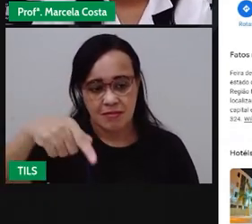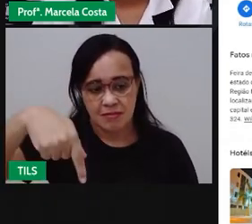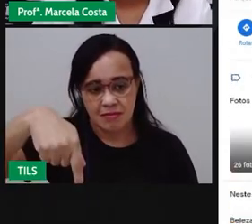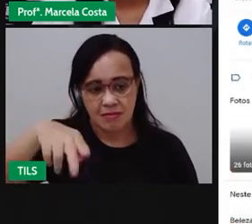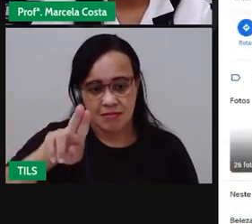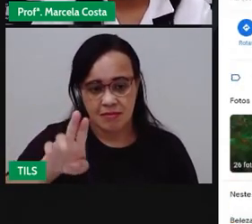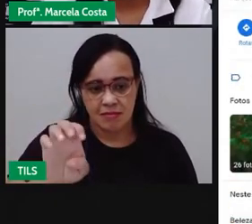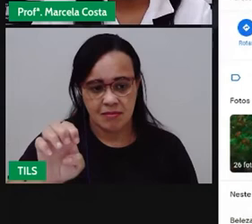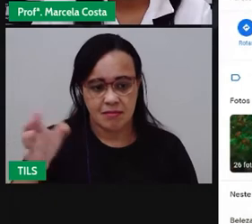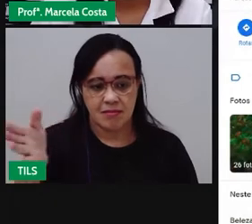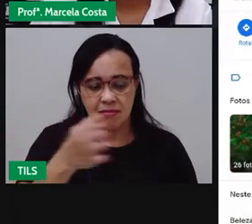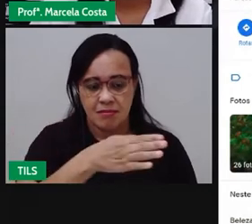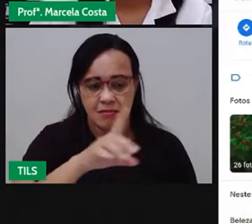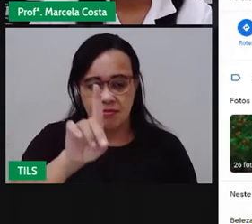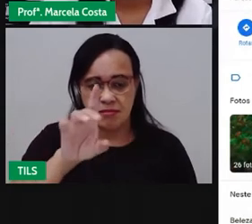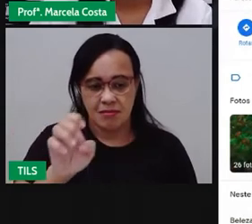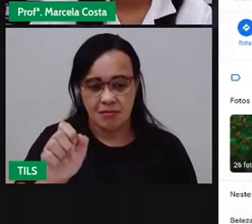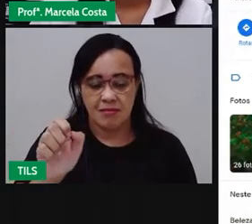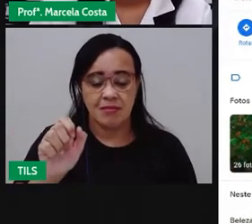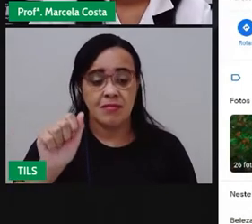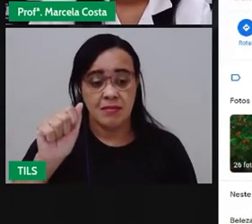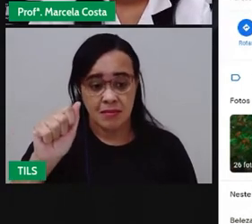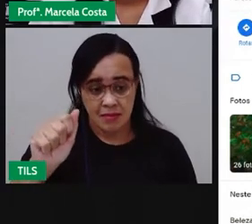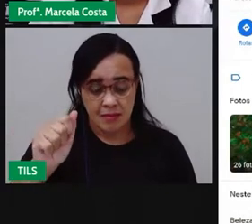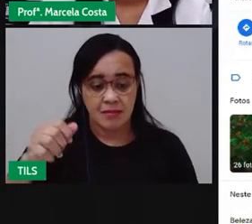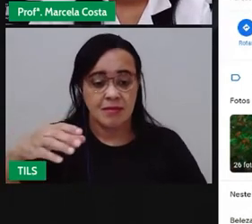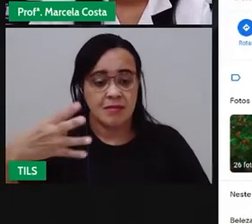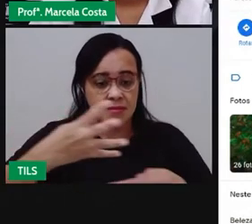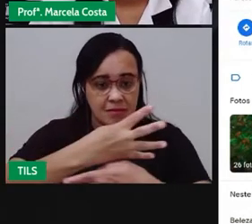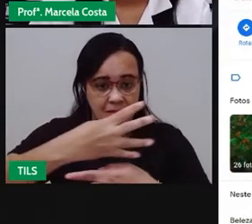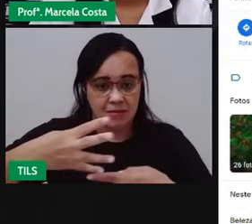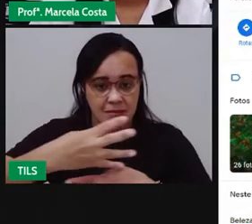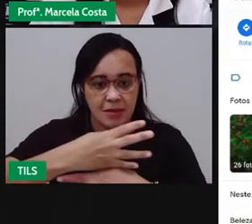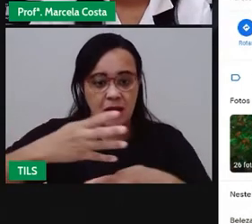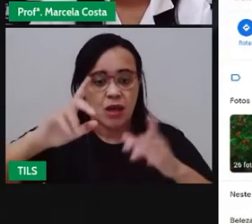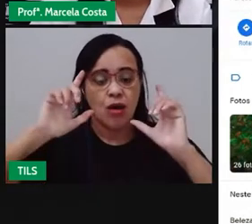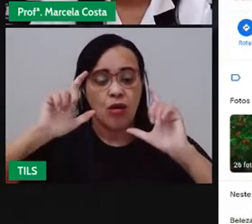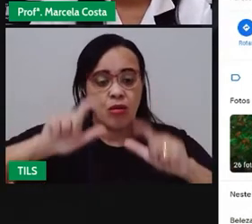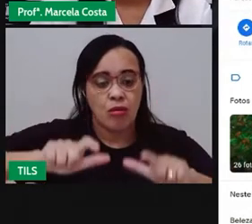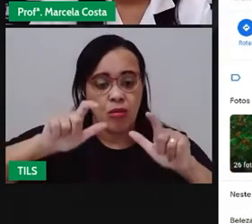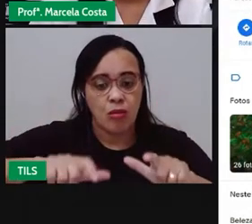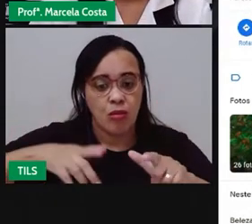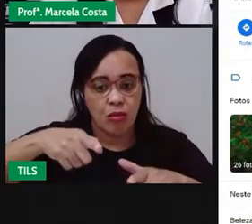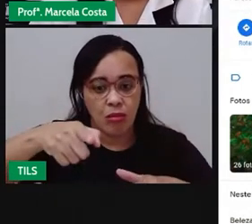Vamos... Olha, ele já vim me dar aqui, ó. A localização